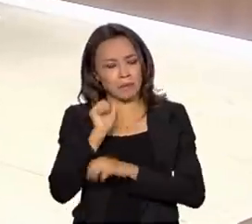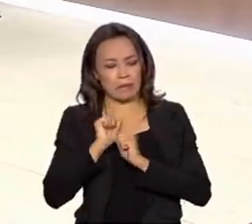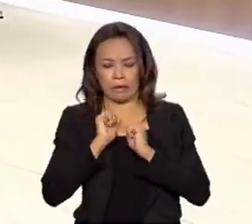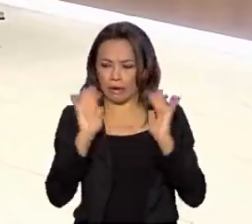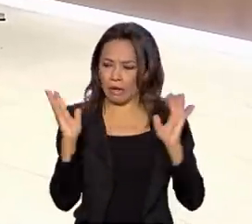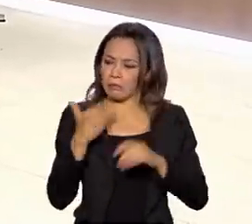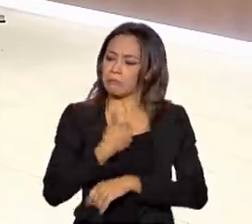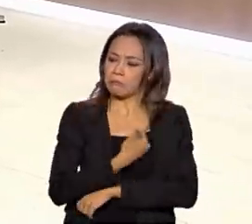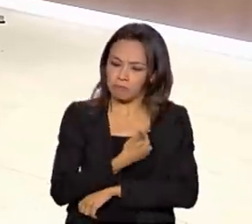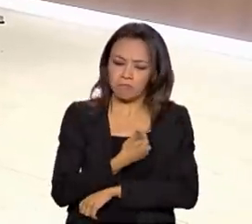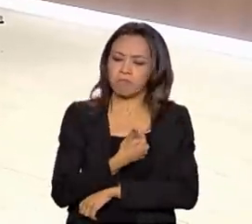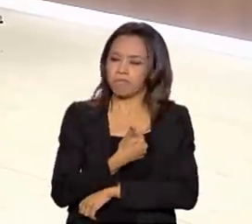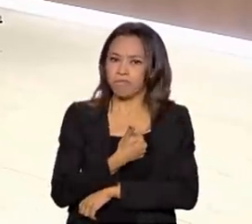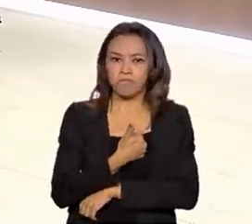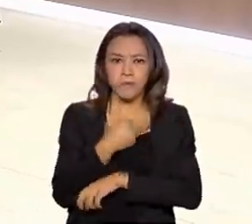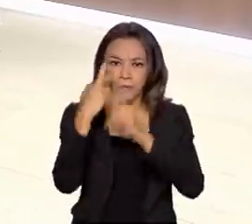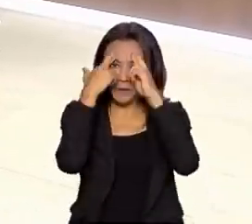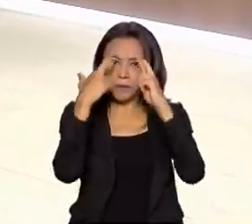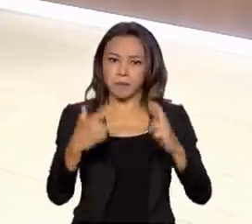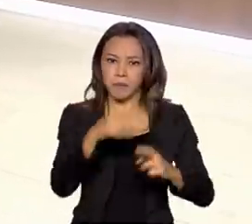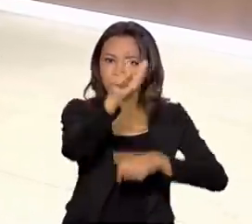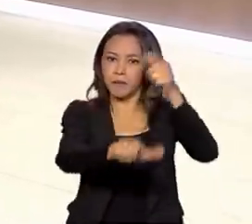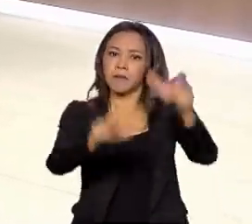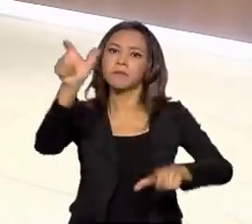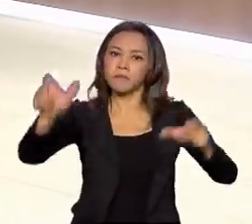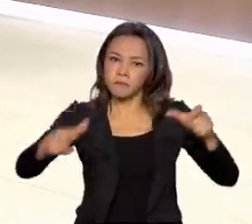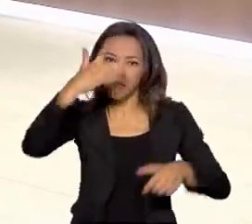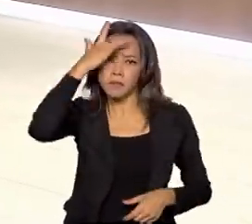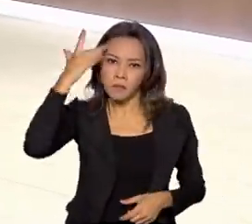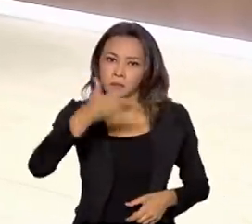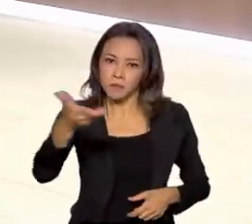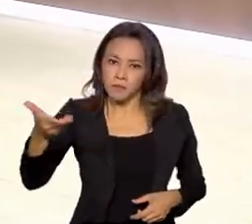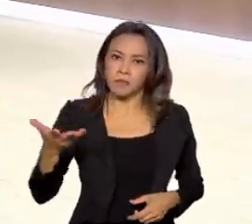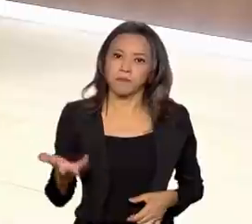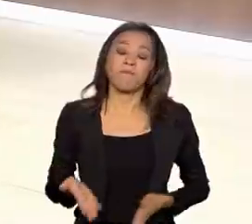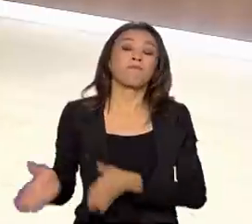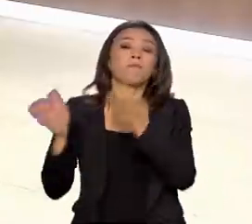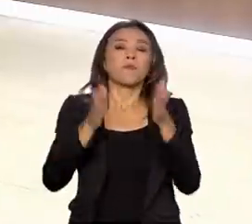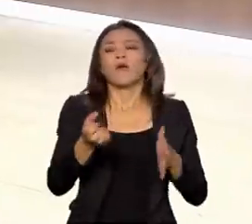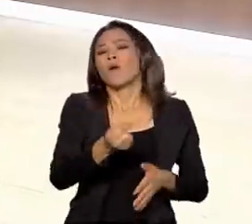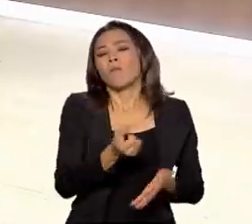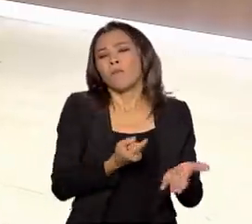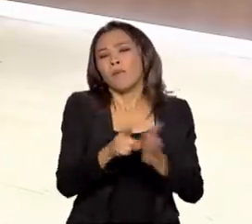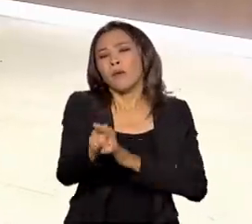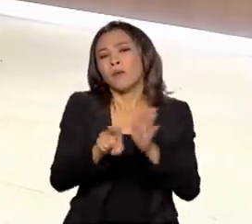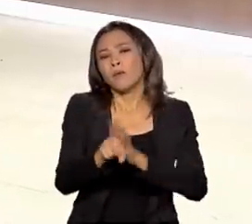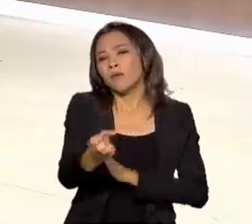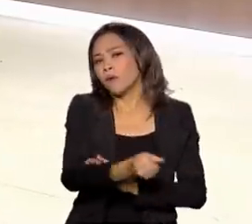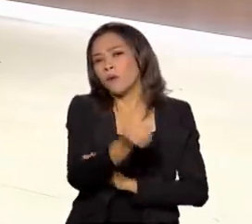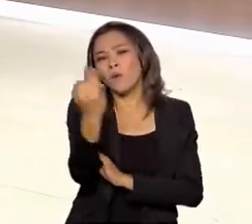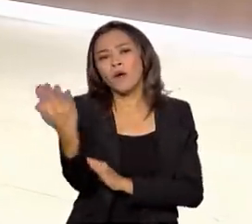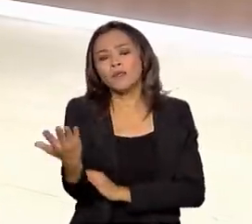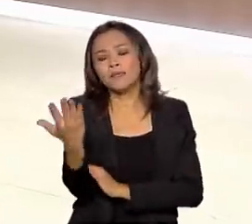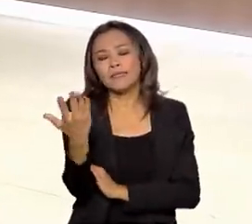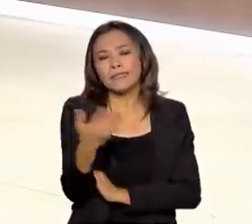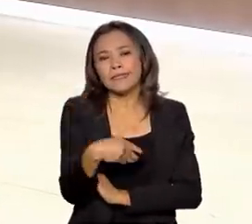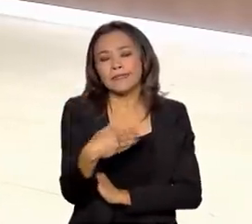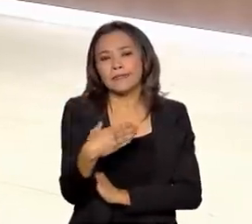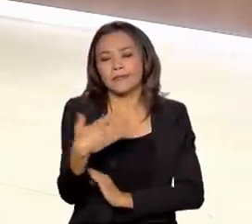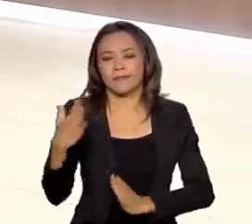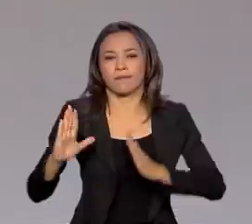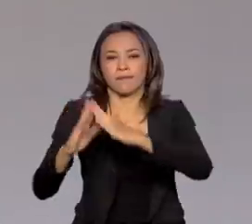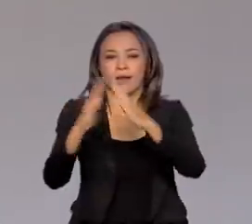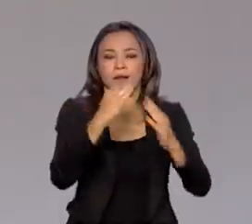respeito ao cidadão brasileiro. E quantas obras foram entregues nesse processo de não deixar obras